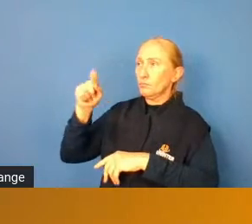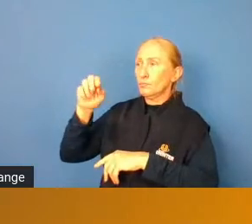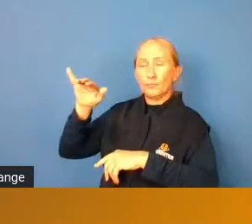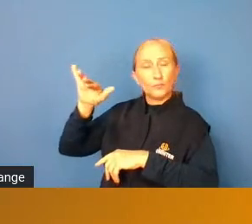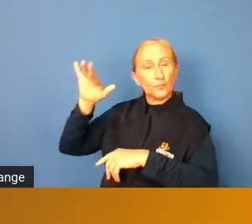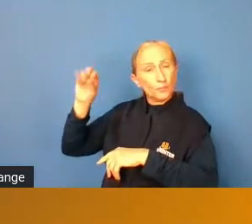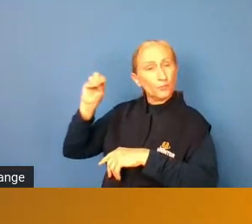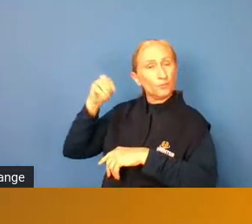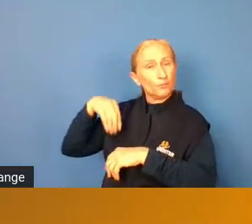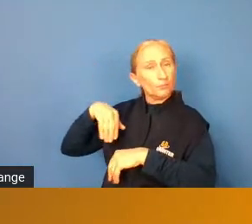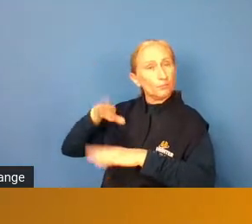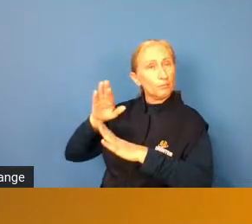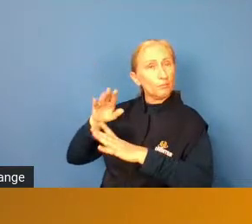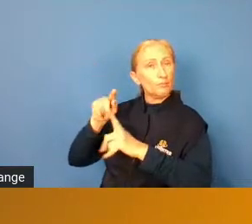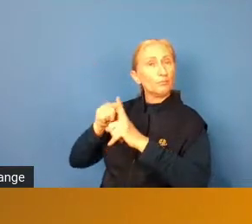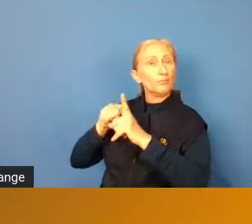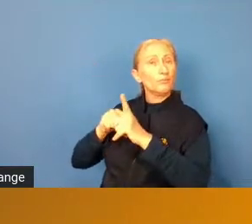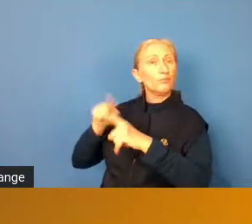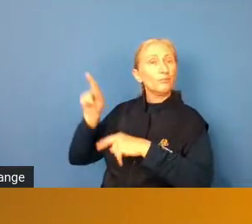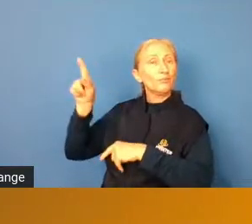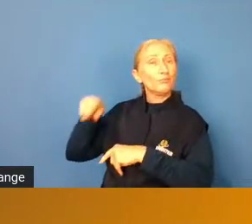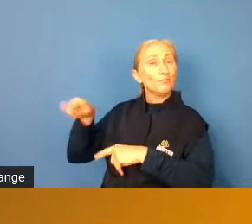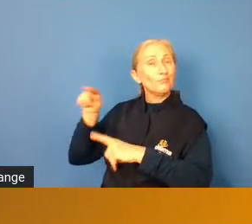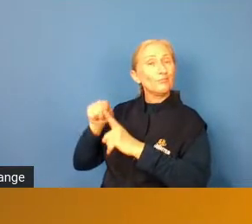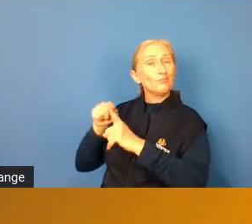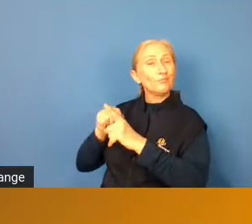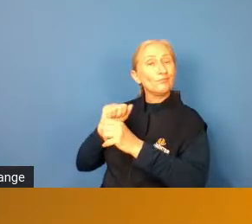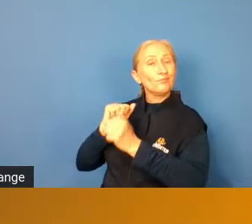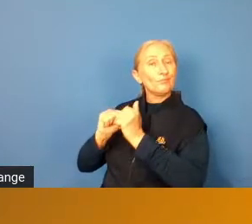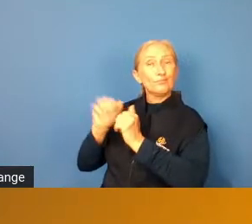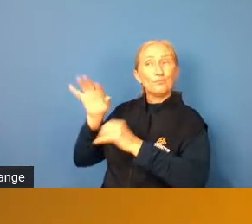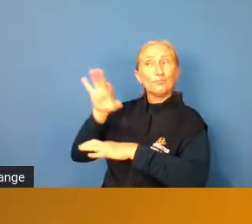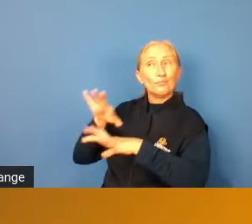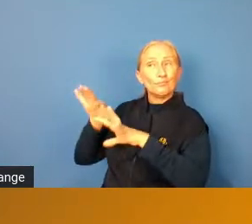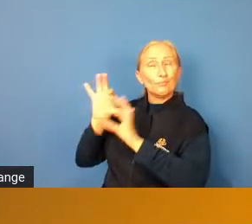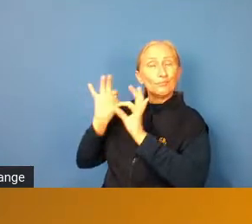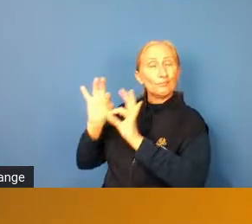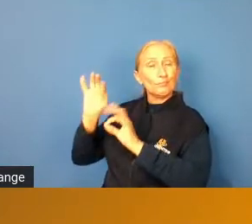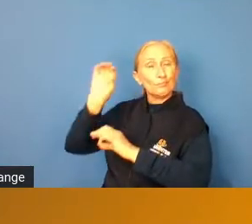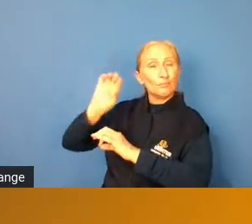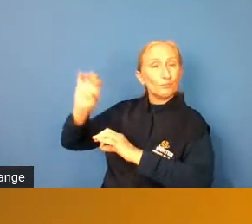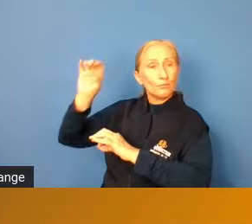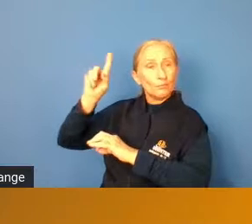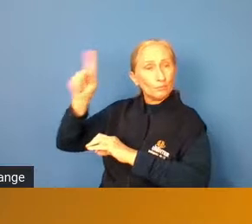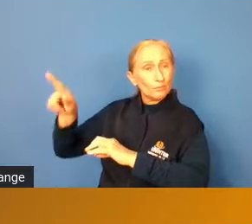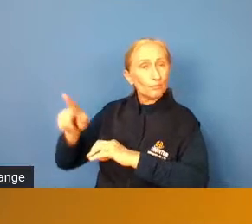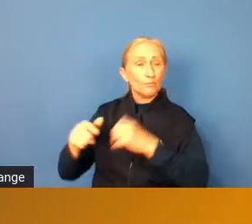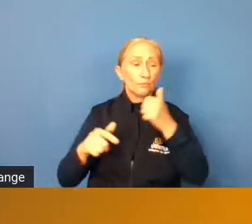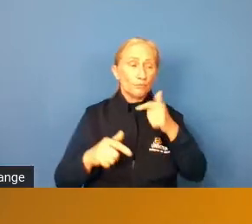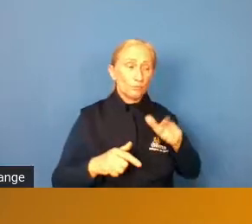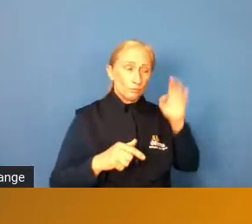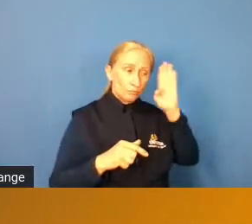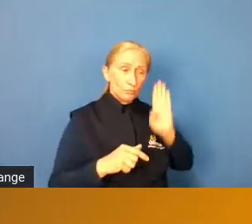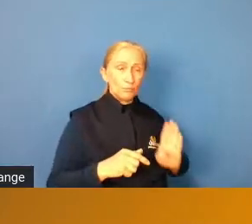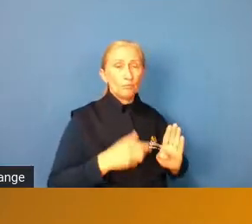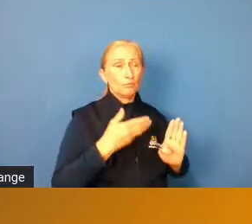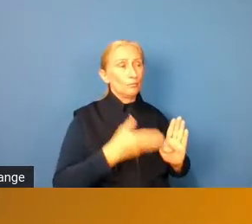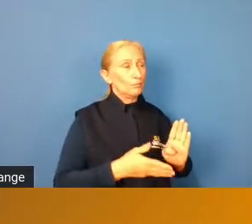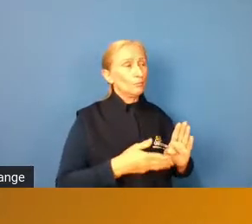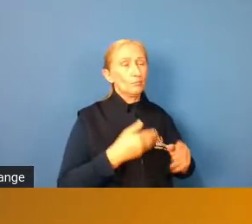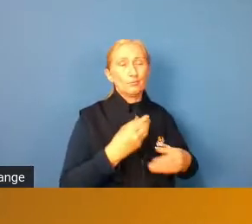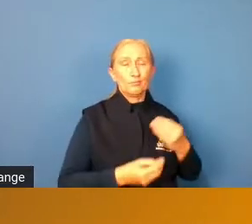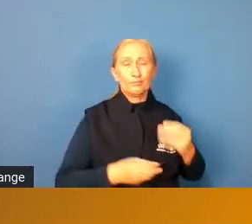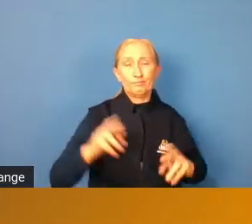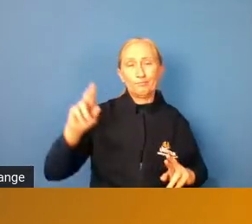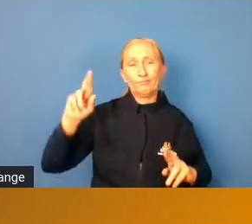pelo tipo de jogo que é feito nos campeonatos europeus que acaba